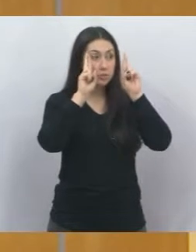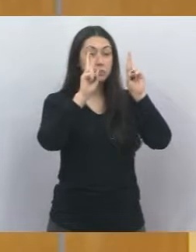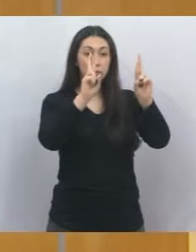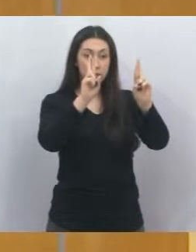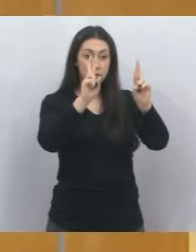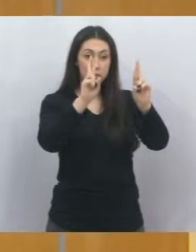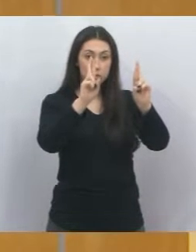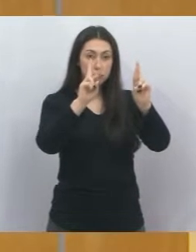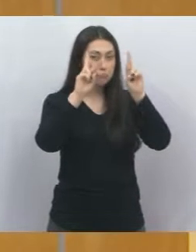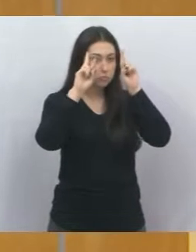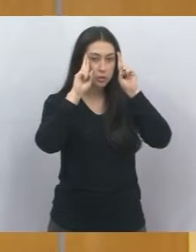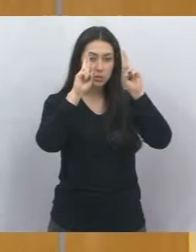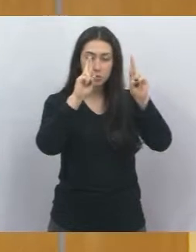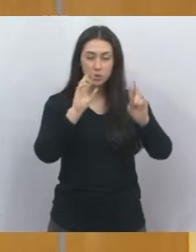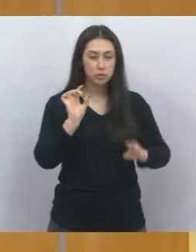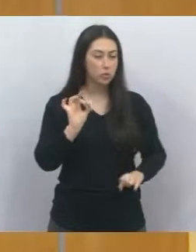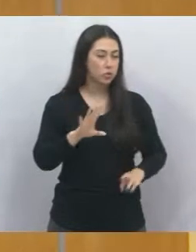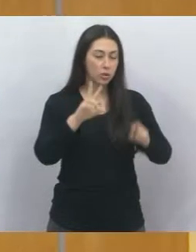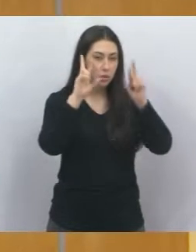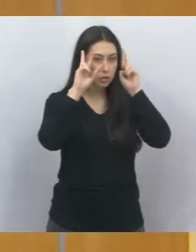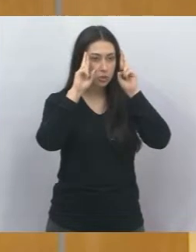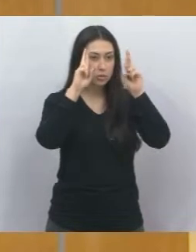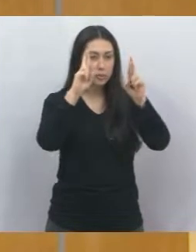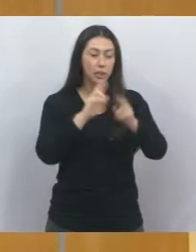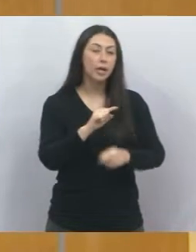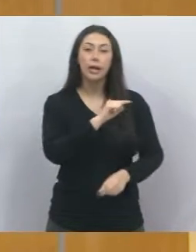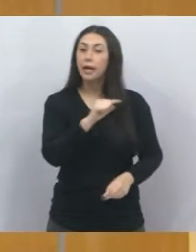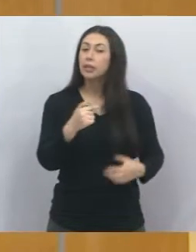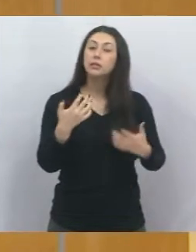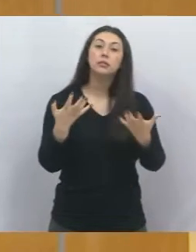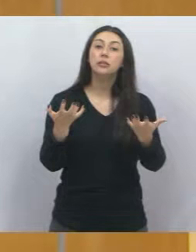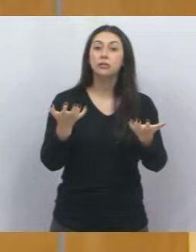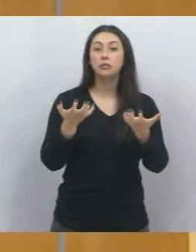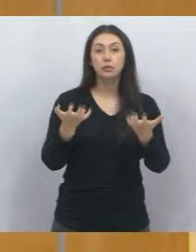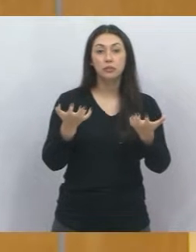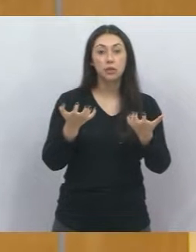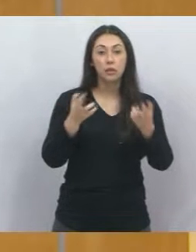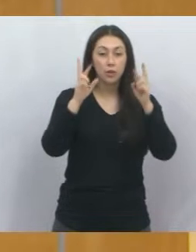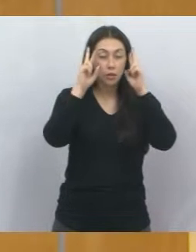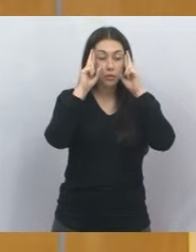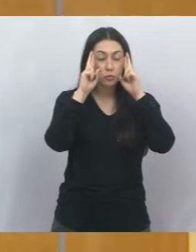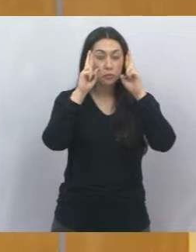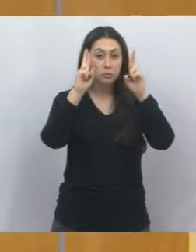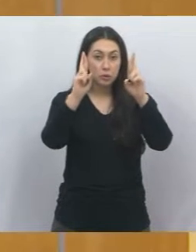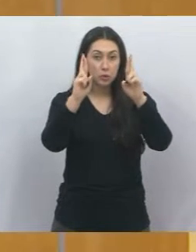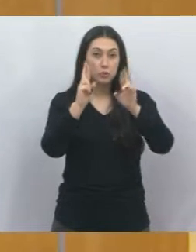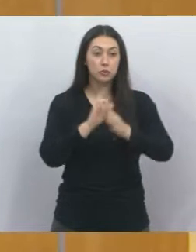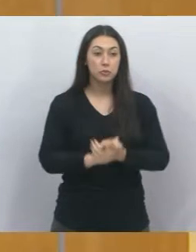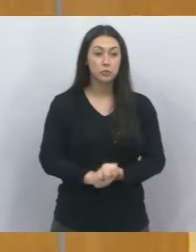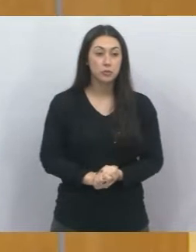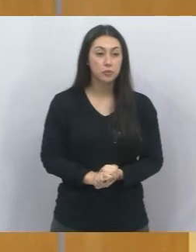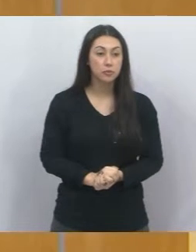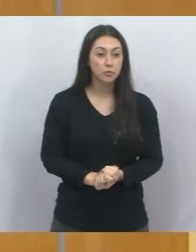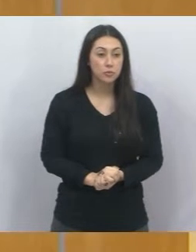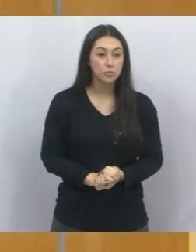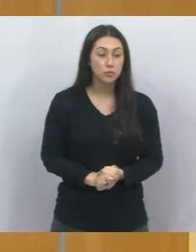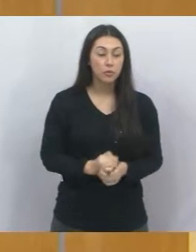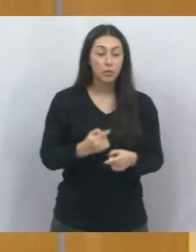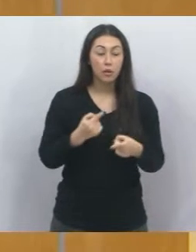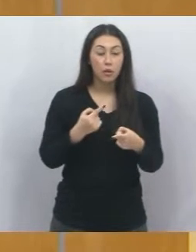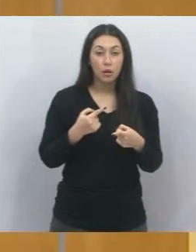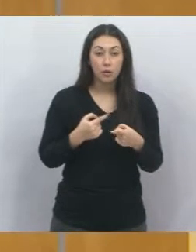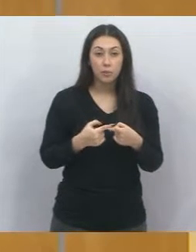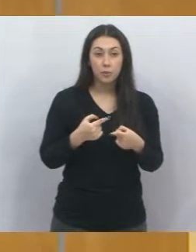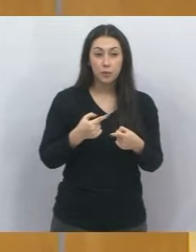respeitem, só isso. Eles pedem somente respeito, porque